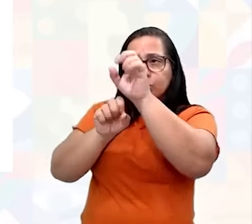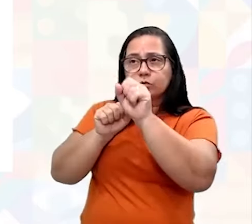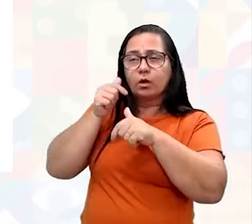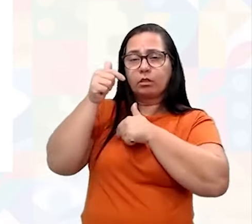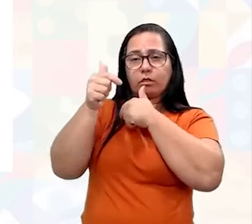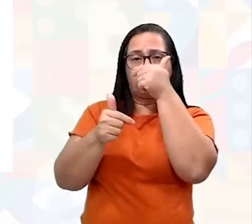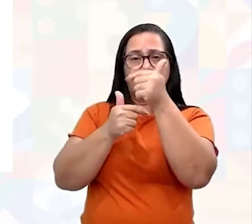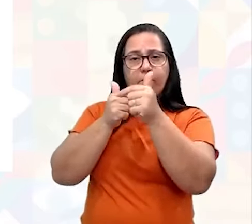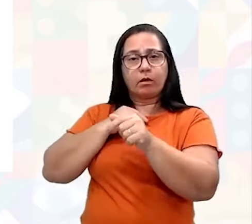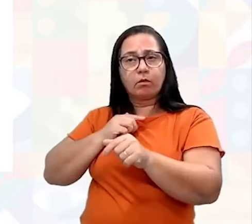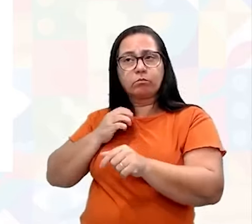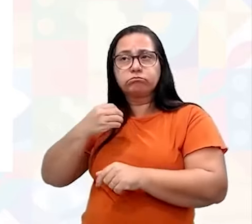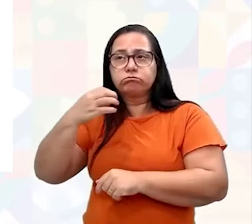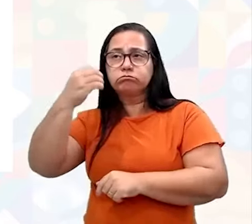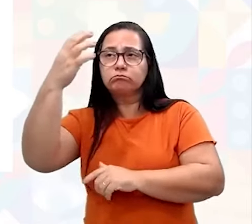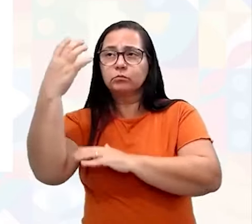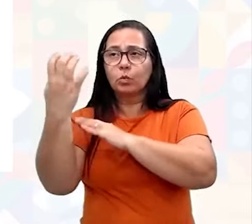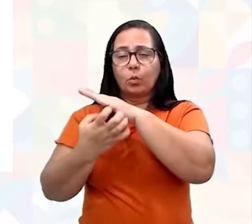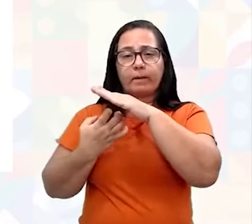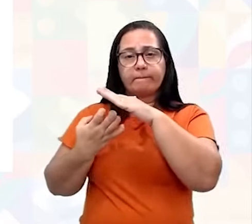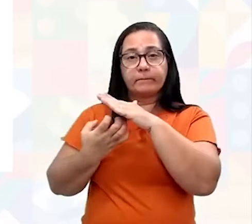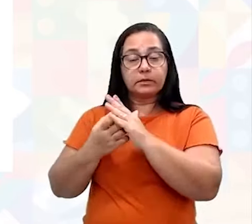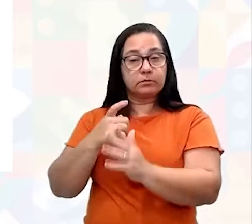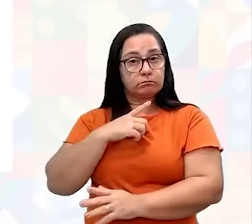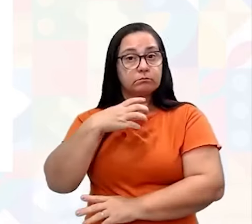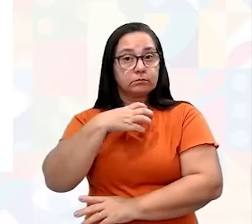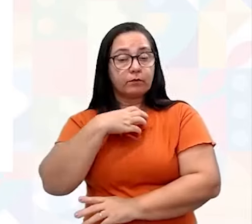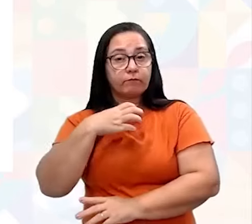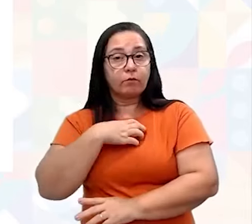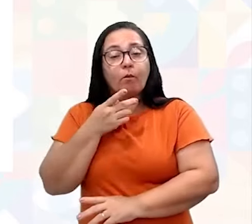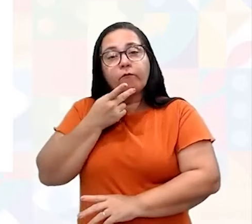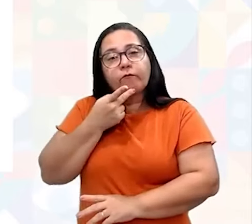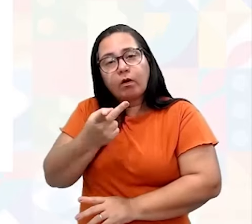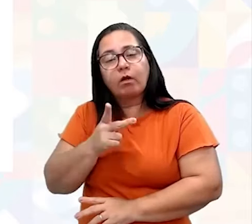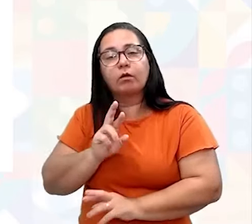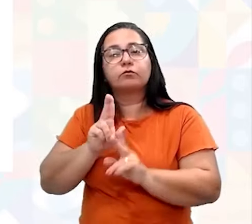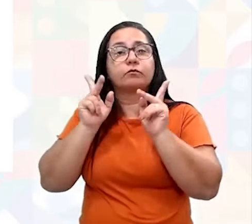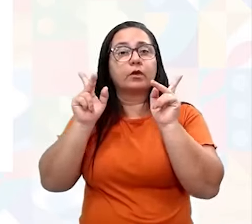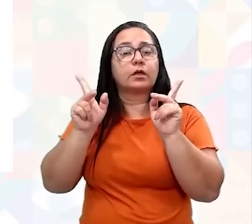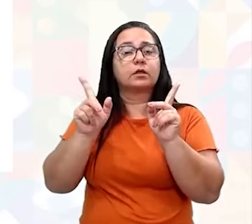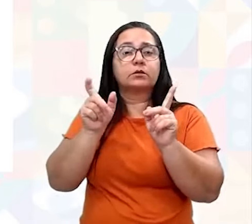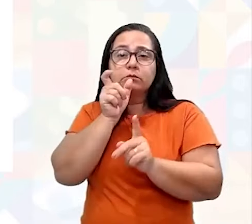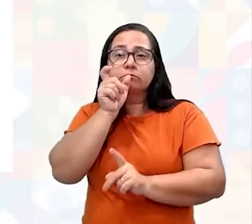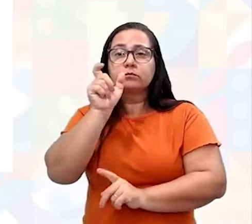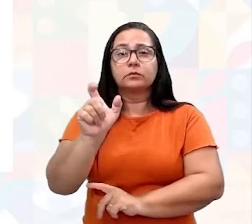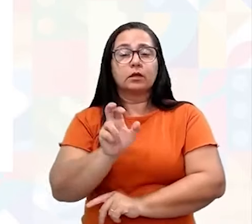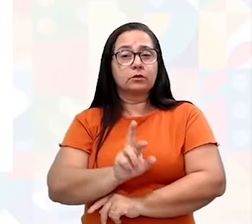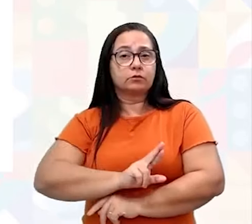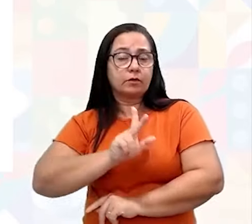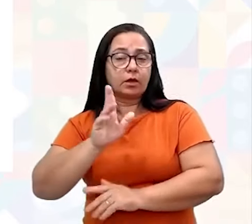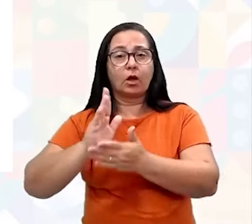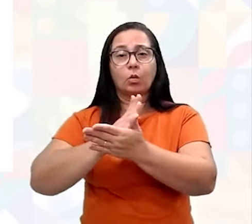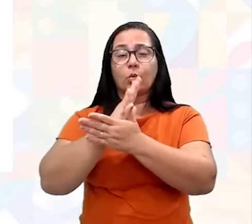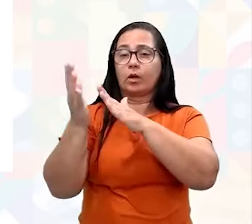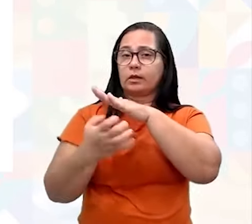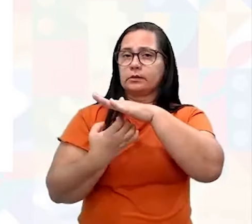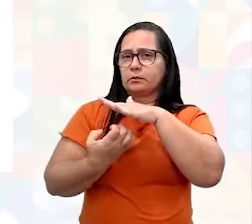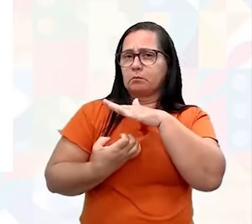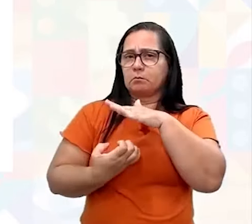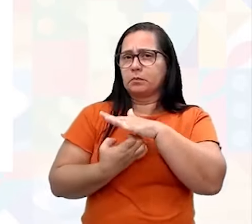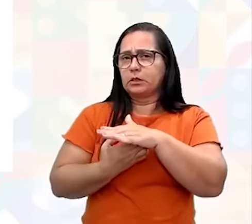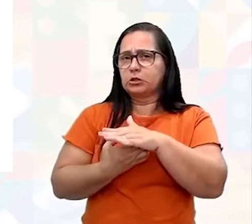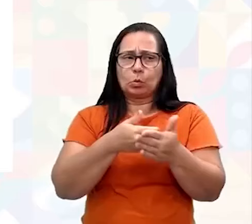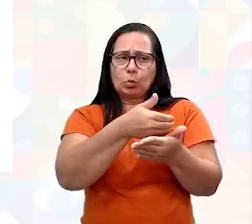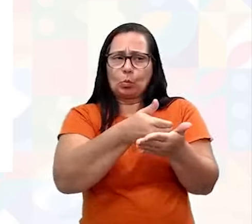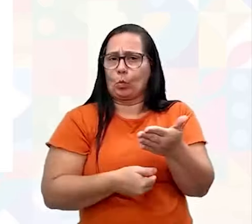eu chego num determinado local de uma empresa, eu tenho uma forma de falar diferente, eu tenho um sotaque diferente. Muitas empresas, elas acabam não